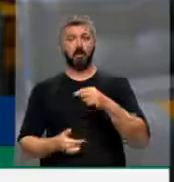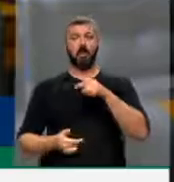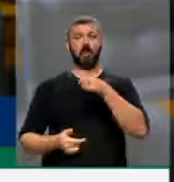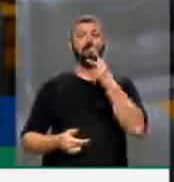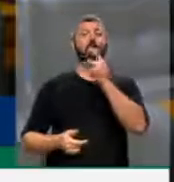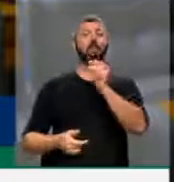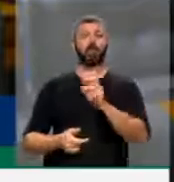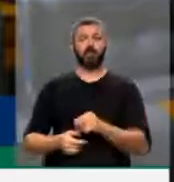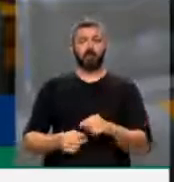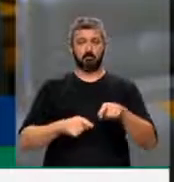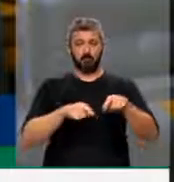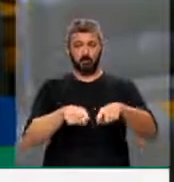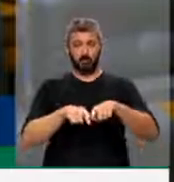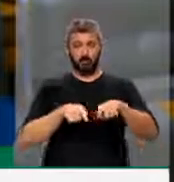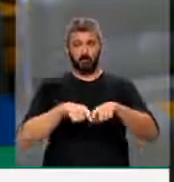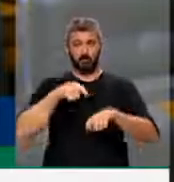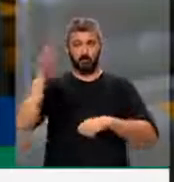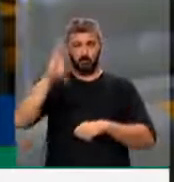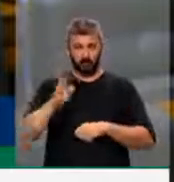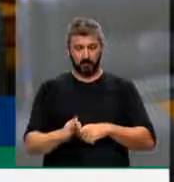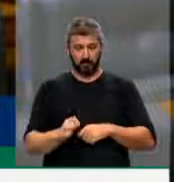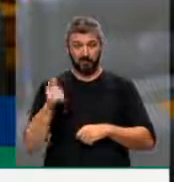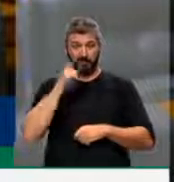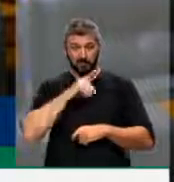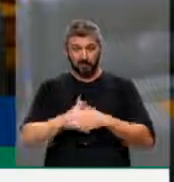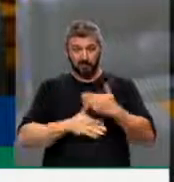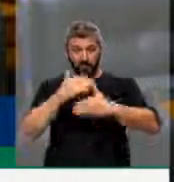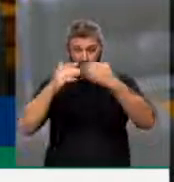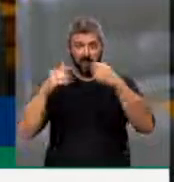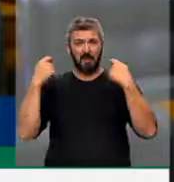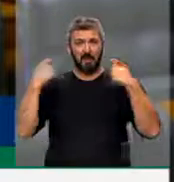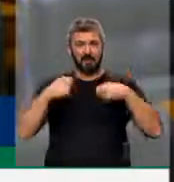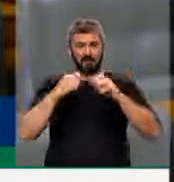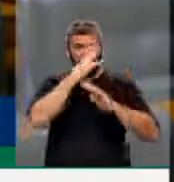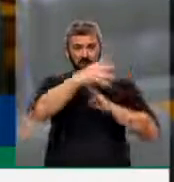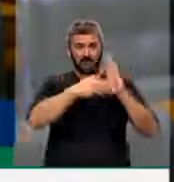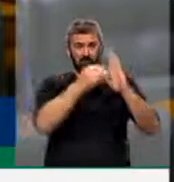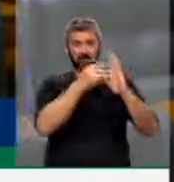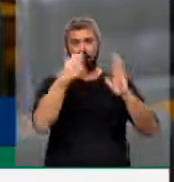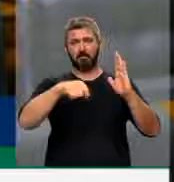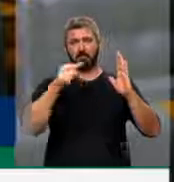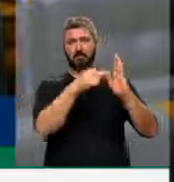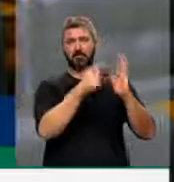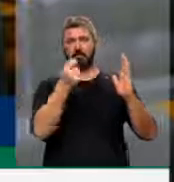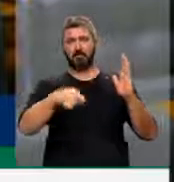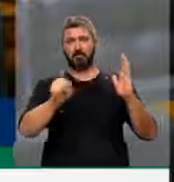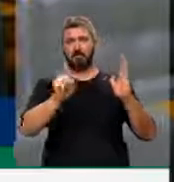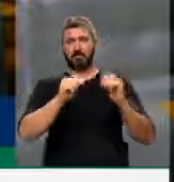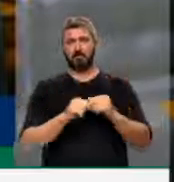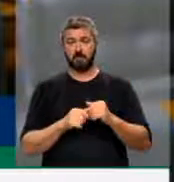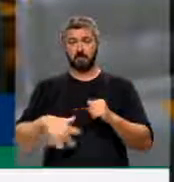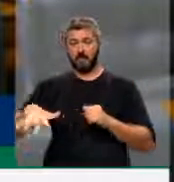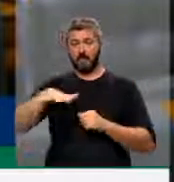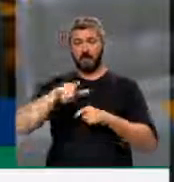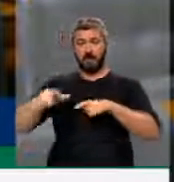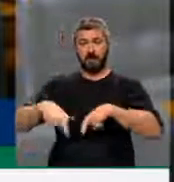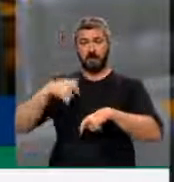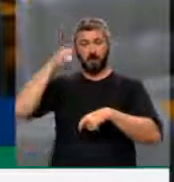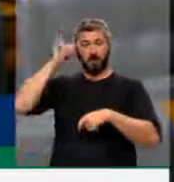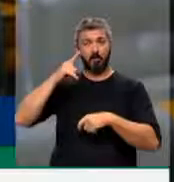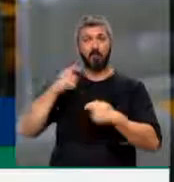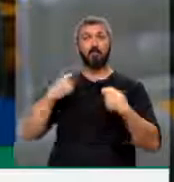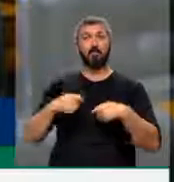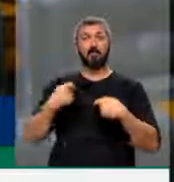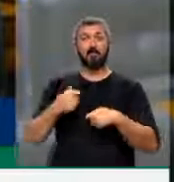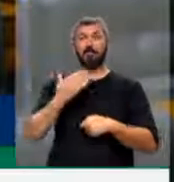diz, a agricultura brasileira para crescer não precisa da Amazônia. E diz mais, o setor agropecuário tinha